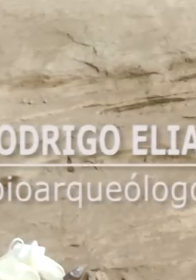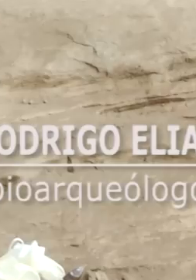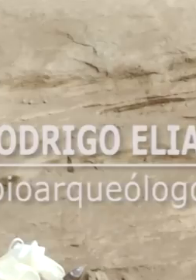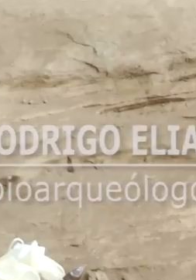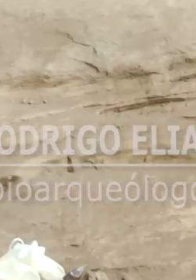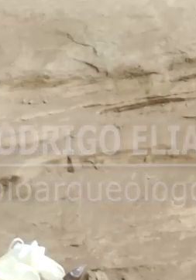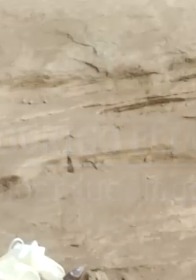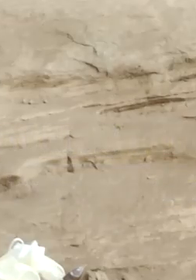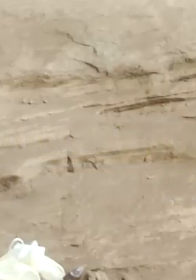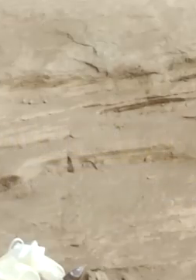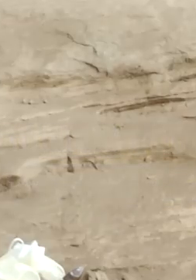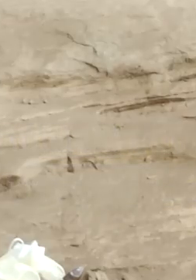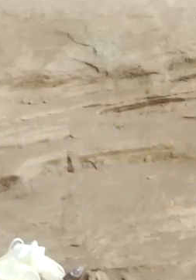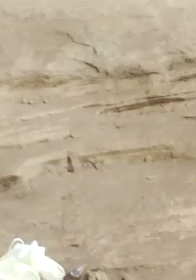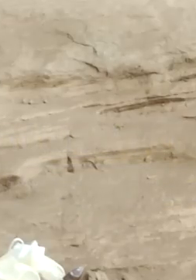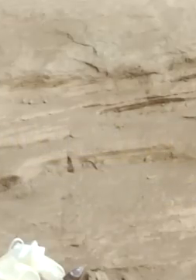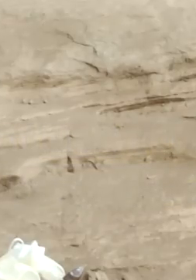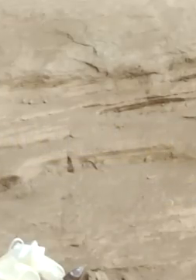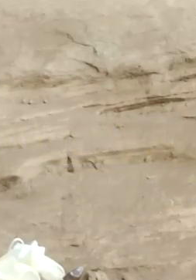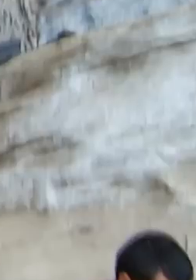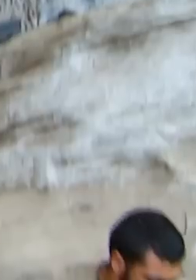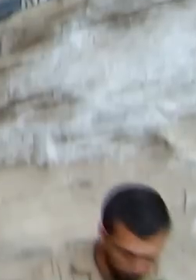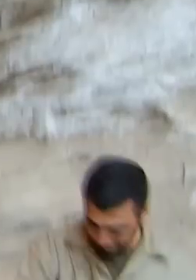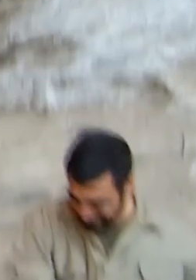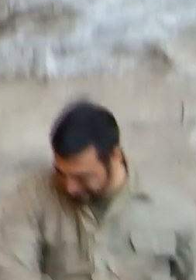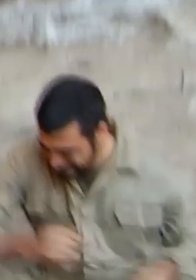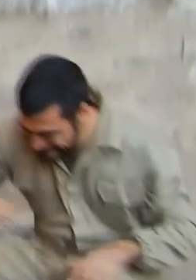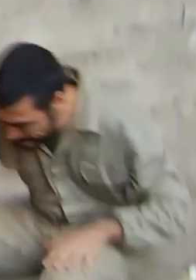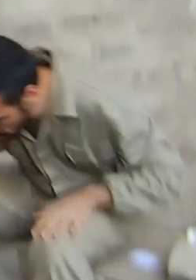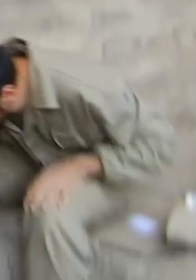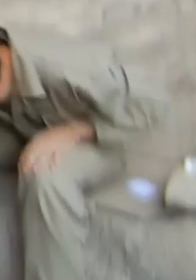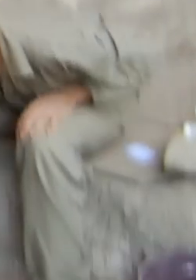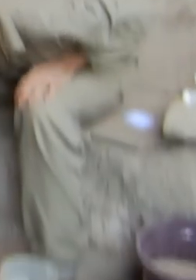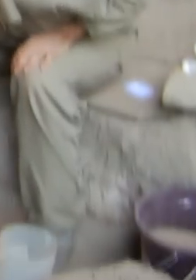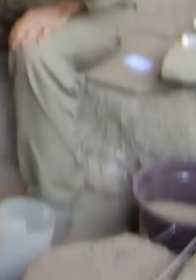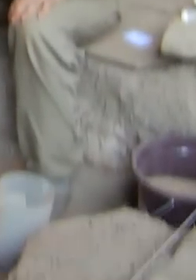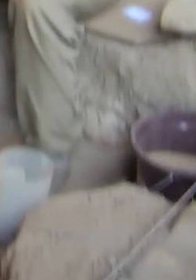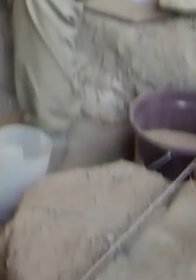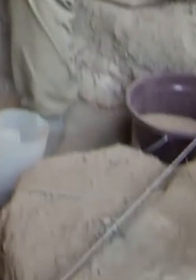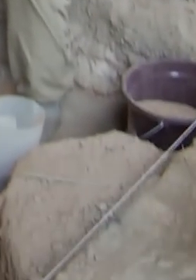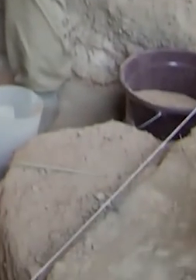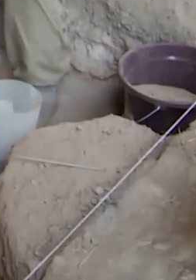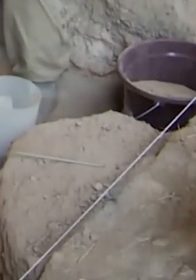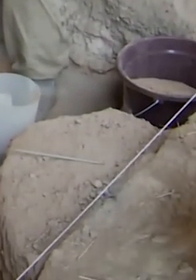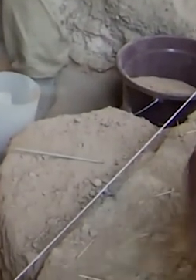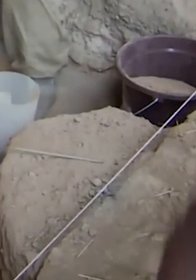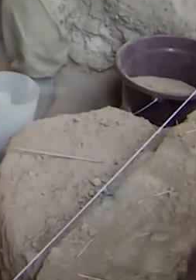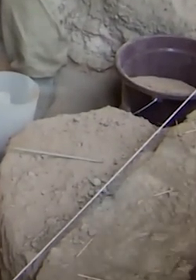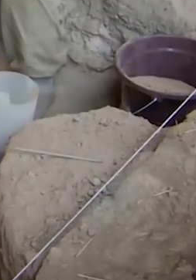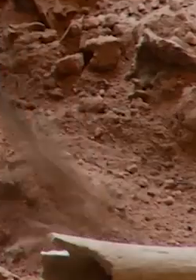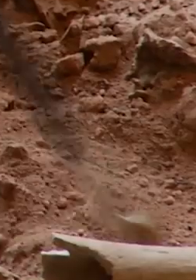e óbvio, acaba sendo obrigatoriamente lento, maior a quantidade de informação a gente pode extrair disso. É como se você fosse